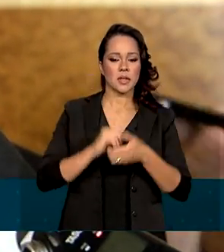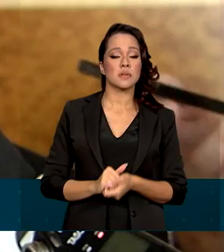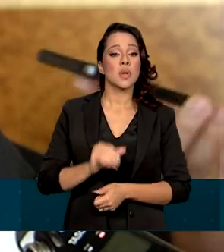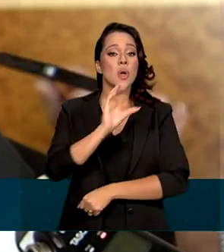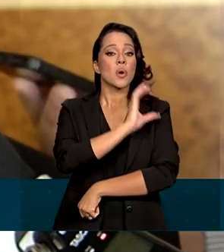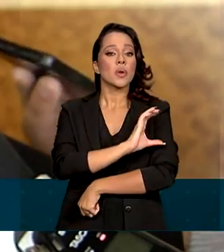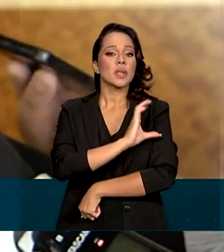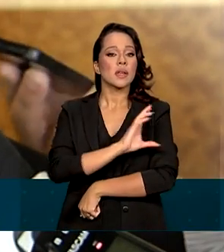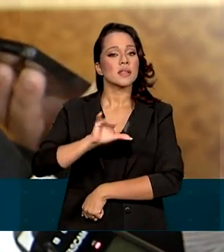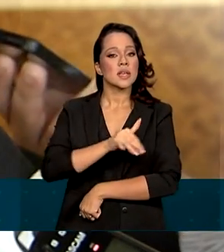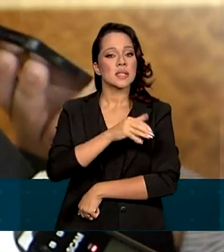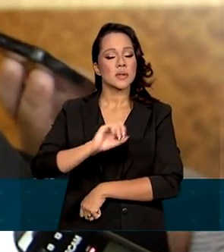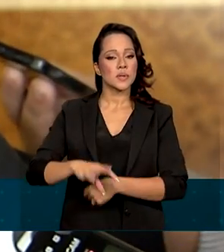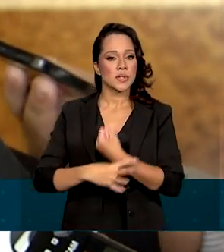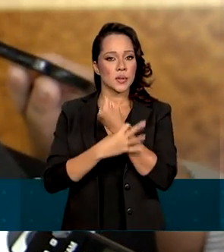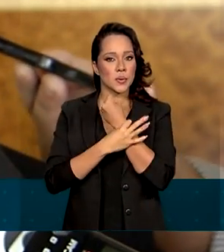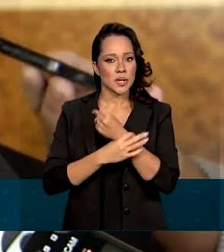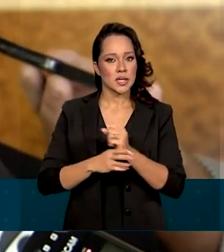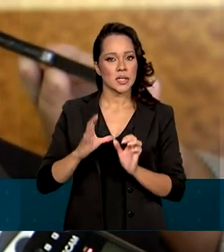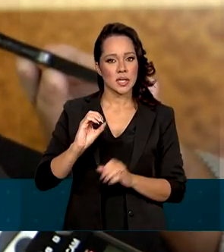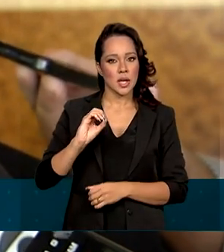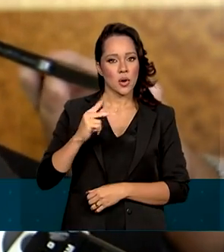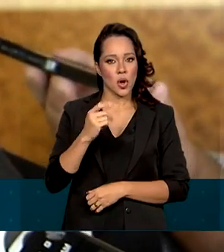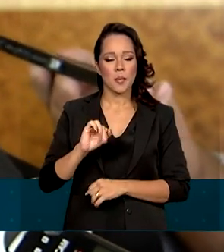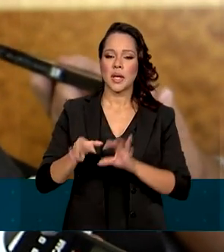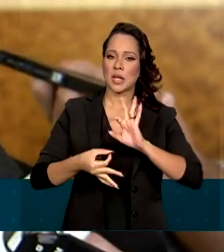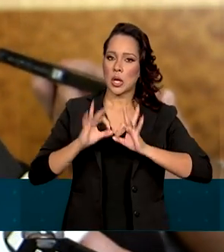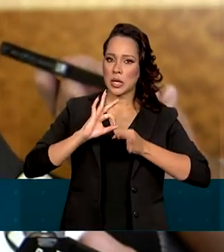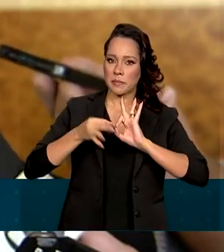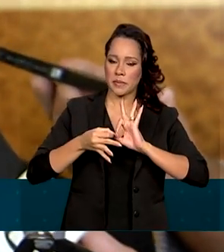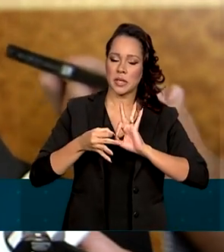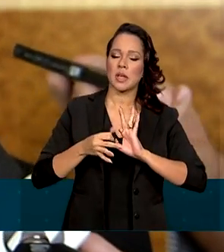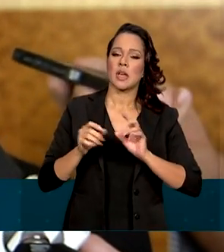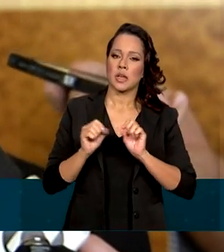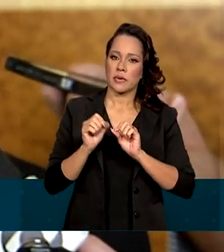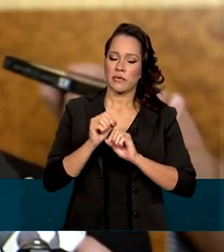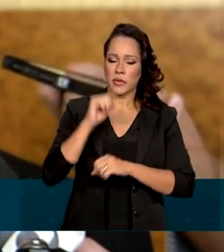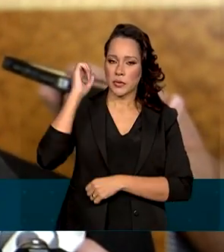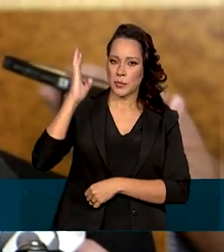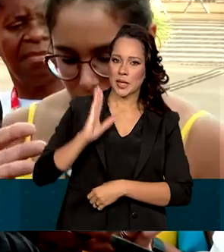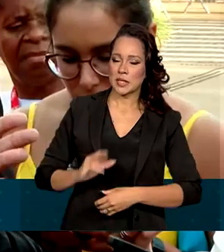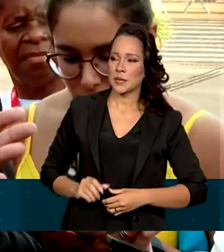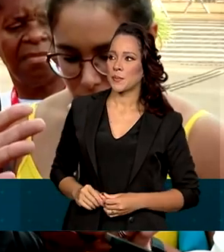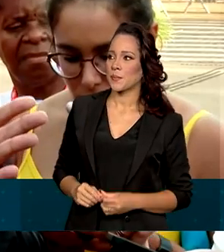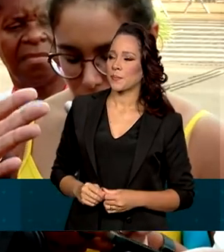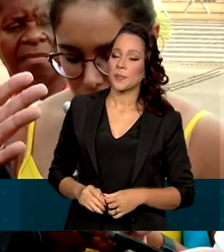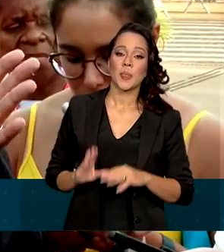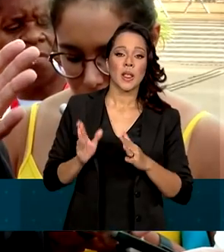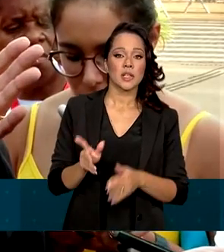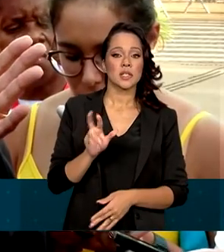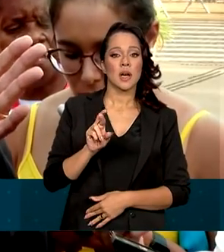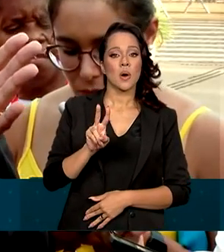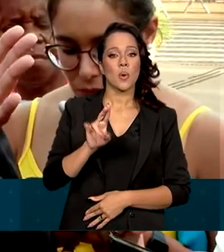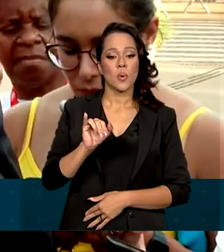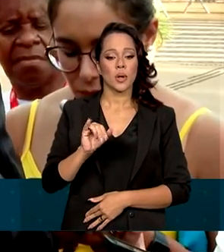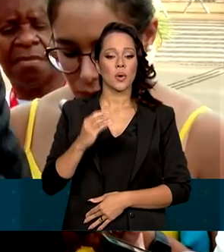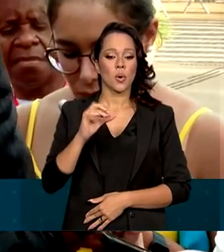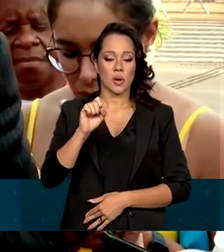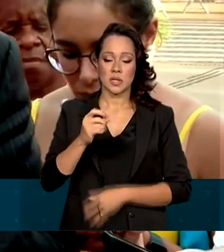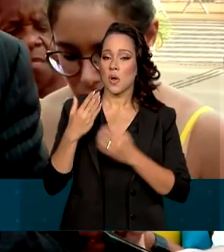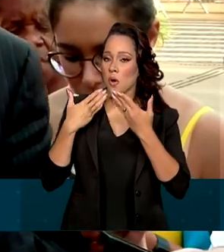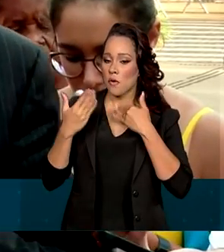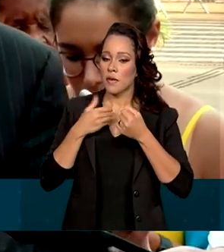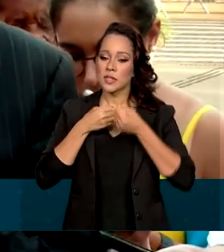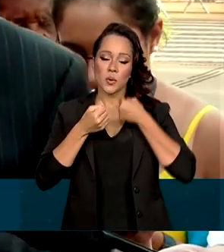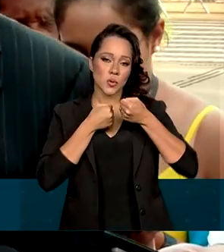coordenando as ações de segurança da Copa e da Olimpíada realizadas no Brasil. Já Rui Costa, em conversa